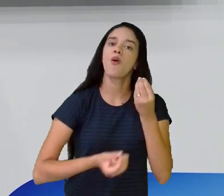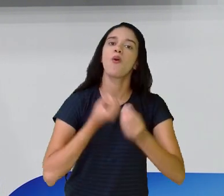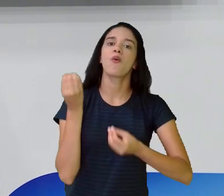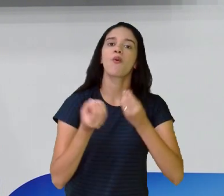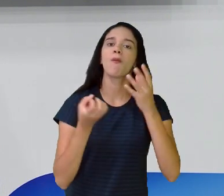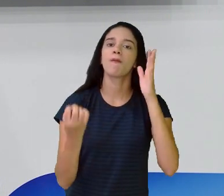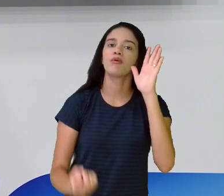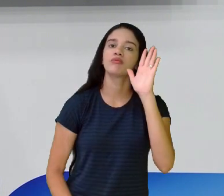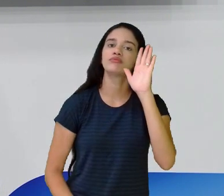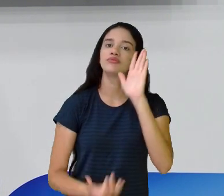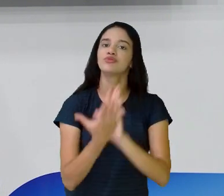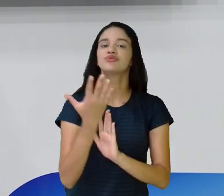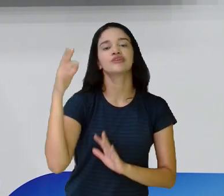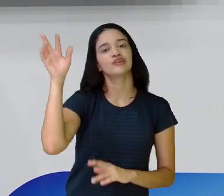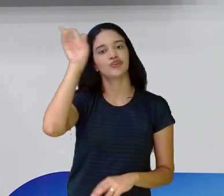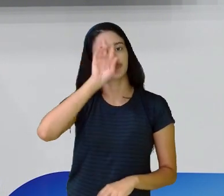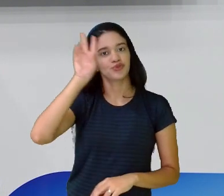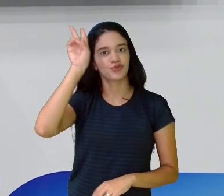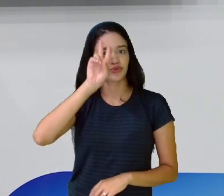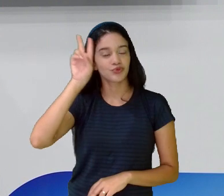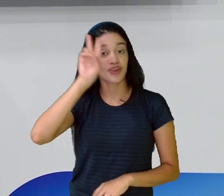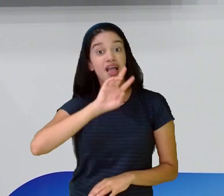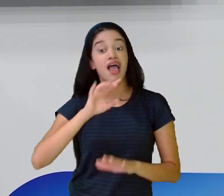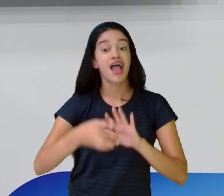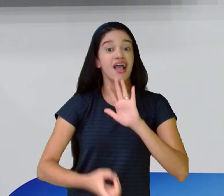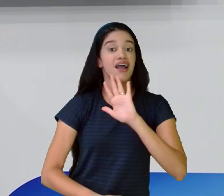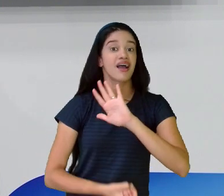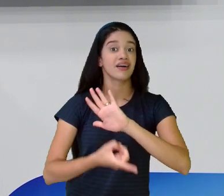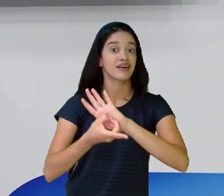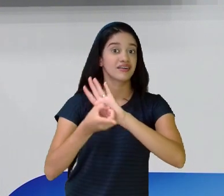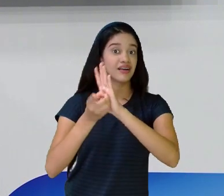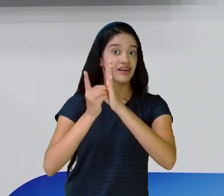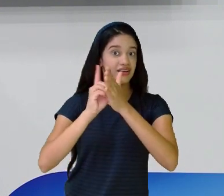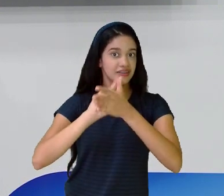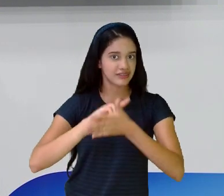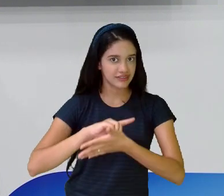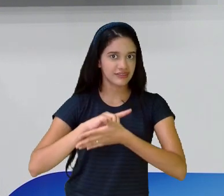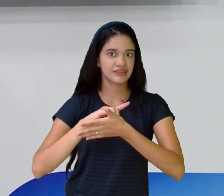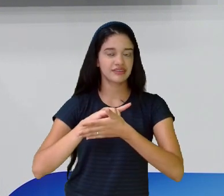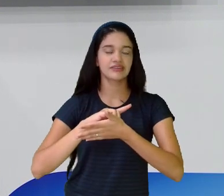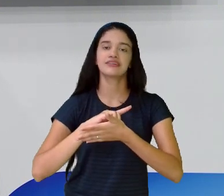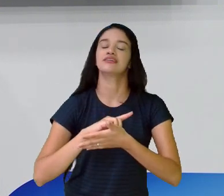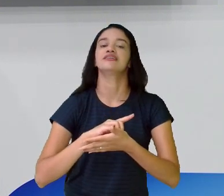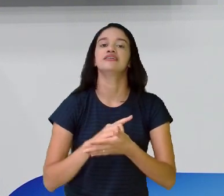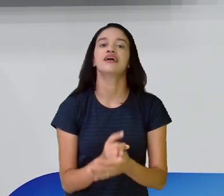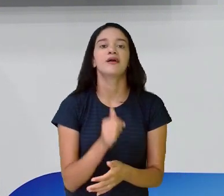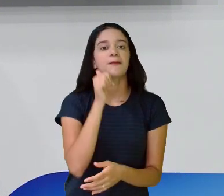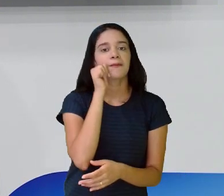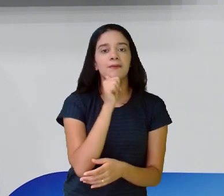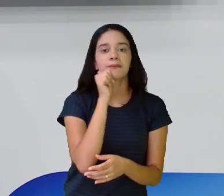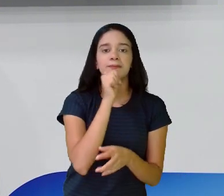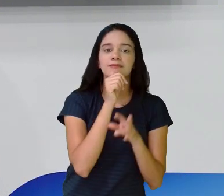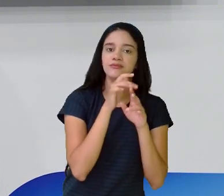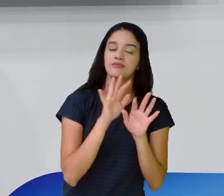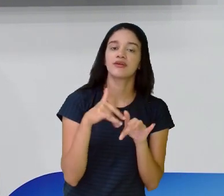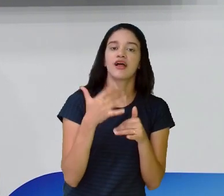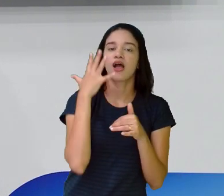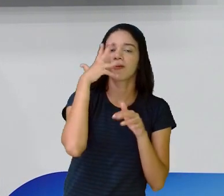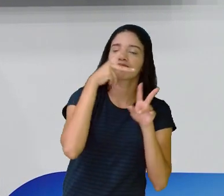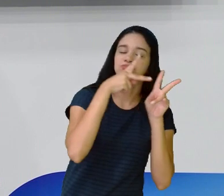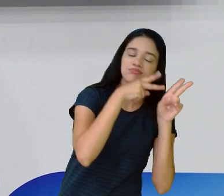surgiu essa história. É antes aí da Bela Adormecida. Como foi que